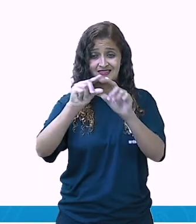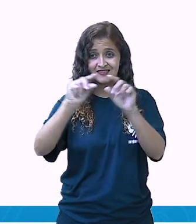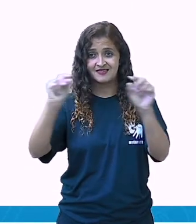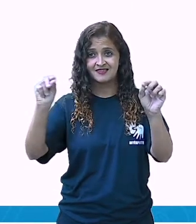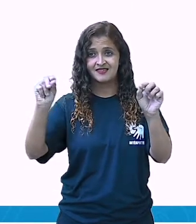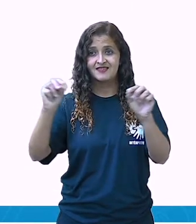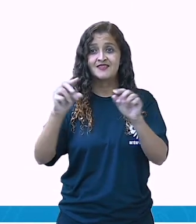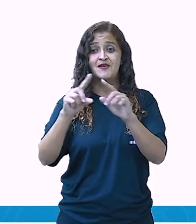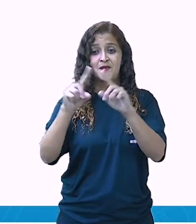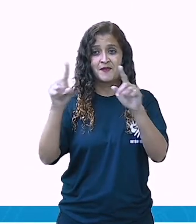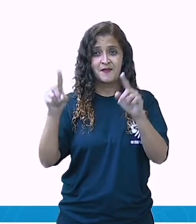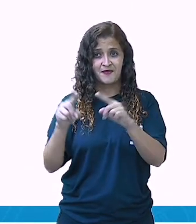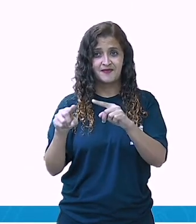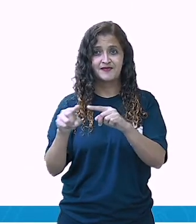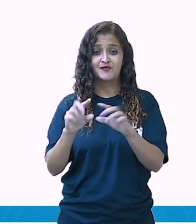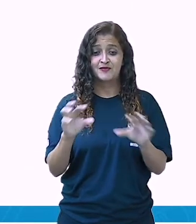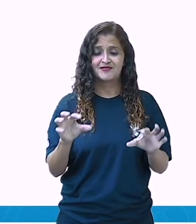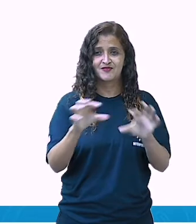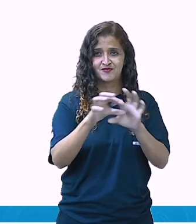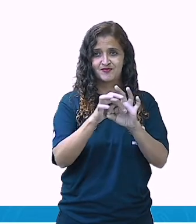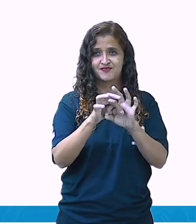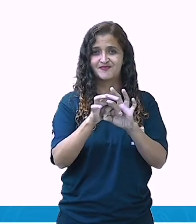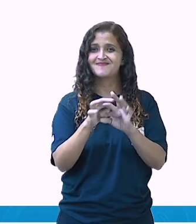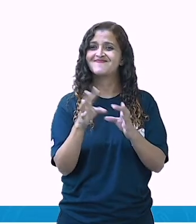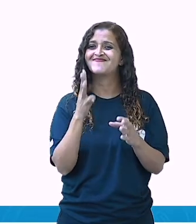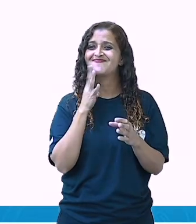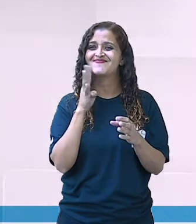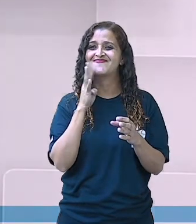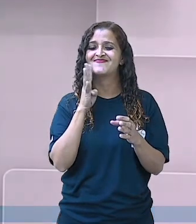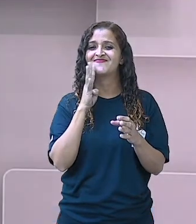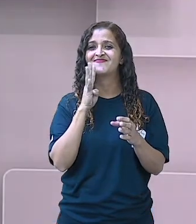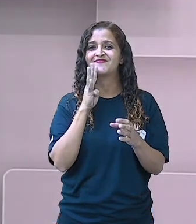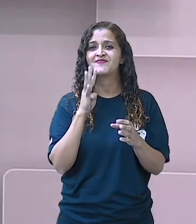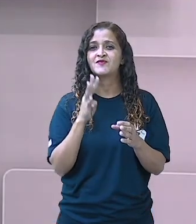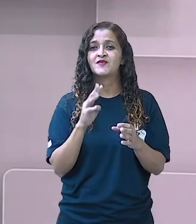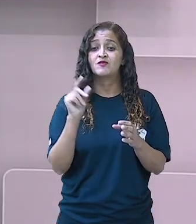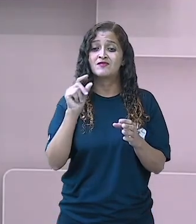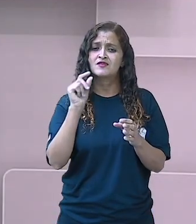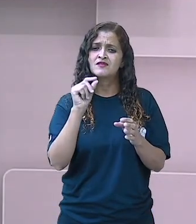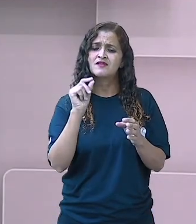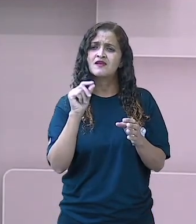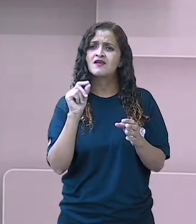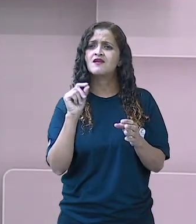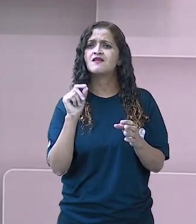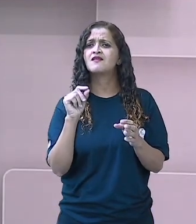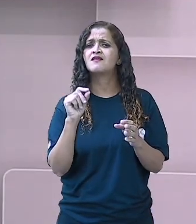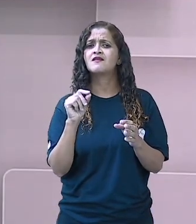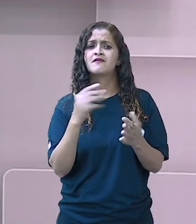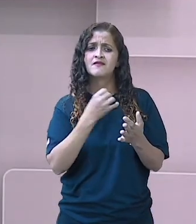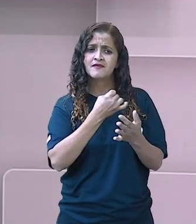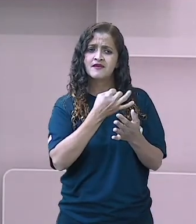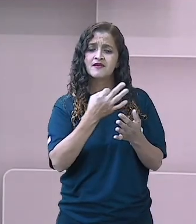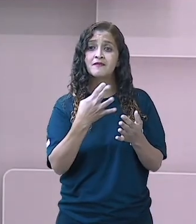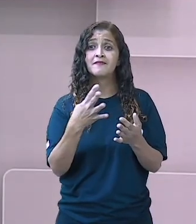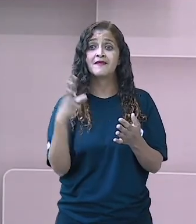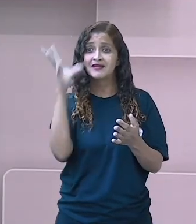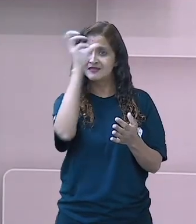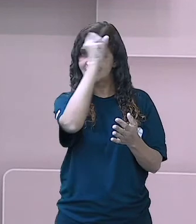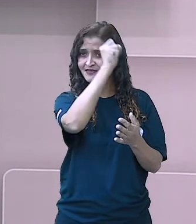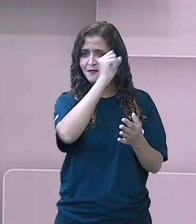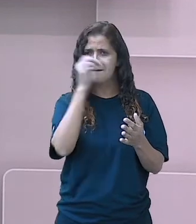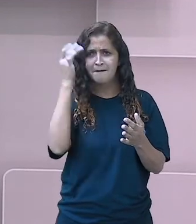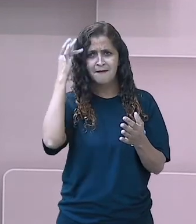e três junções. Viu que legal? Quando a gente vai contando devagarzinho, fica muito mais fácil da gente aprender.